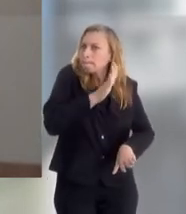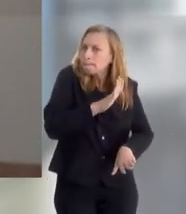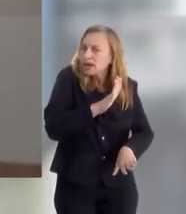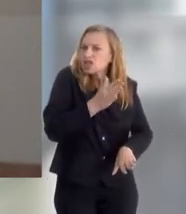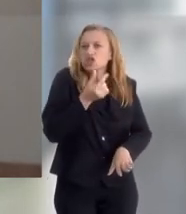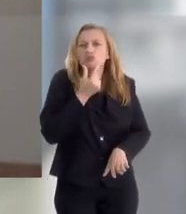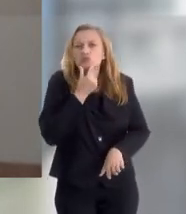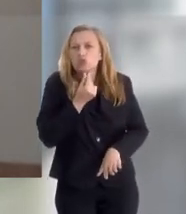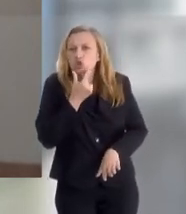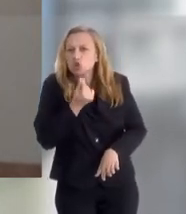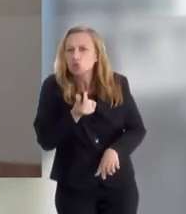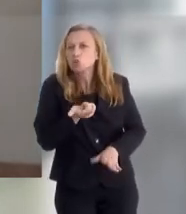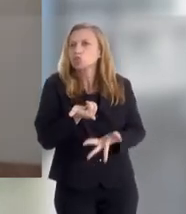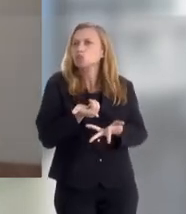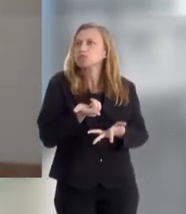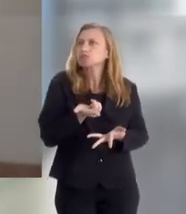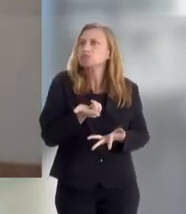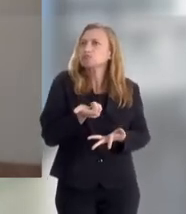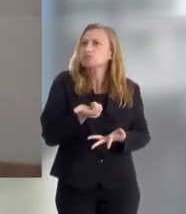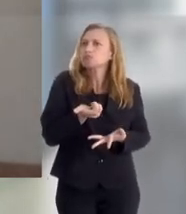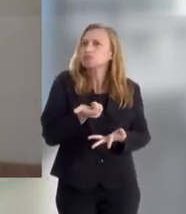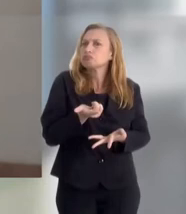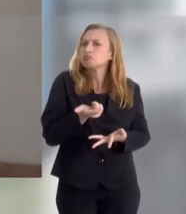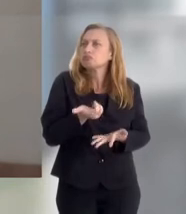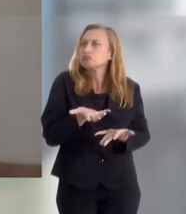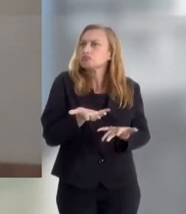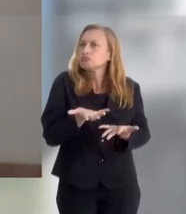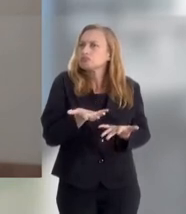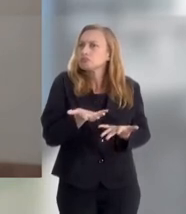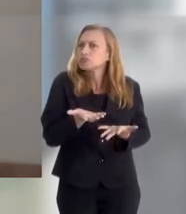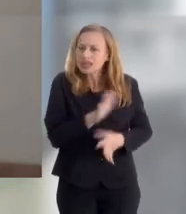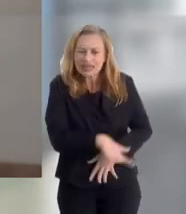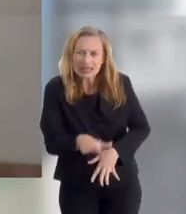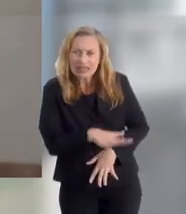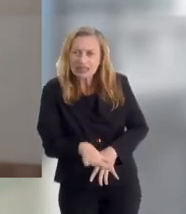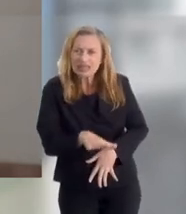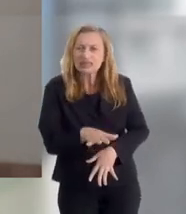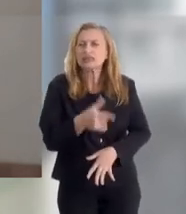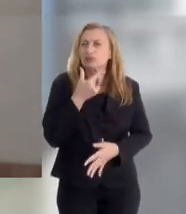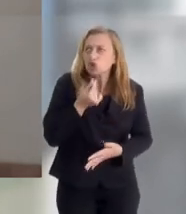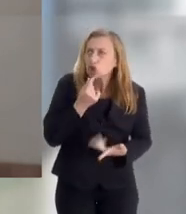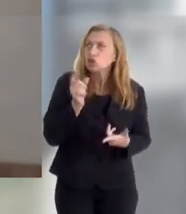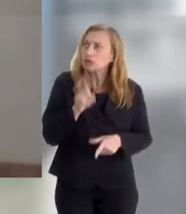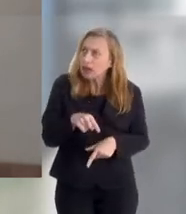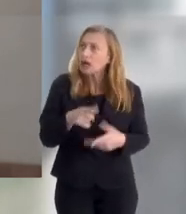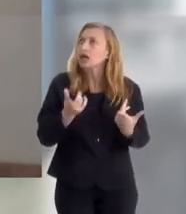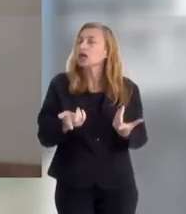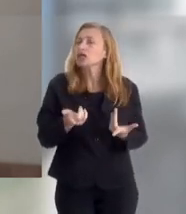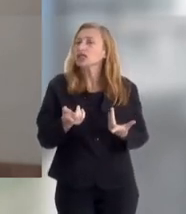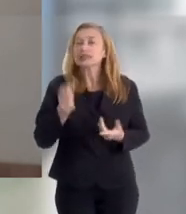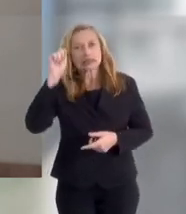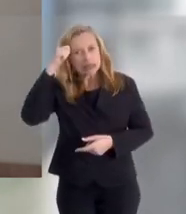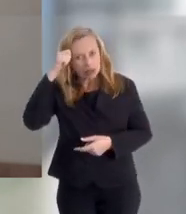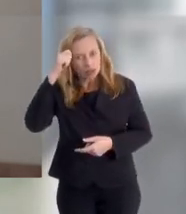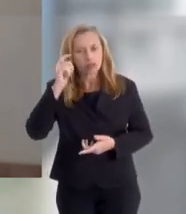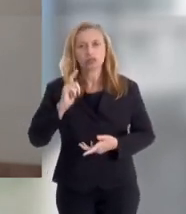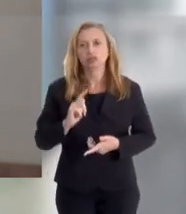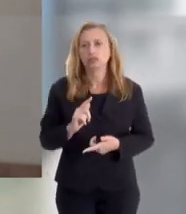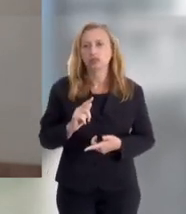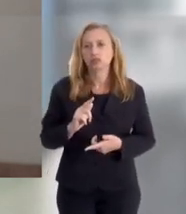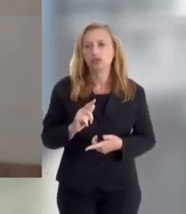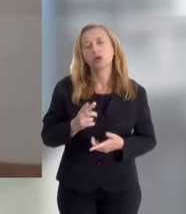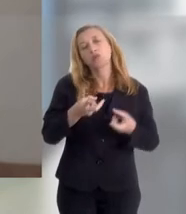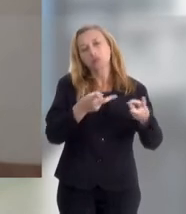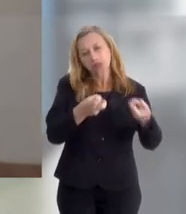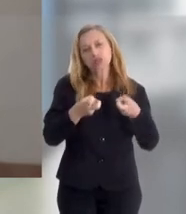meninos, são mais crianças de sexo masculino, né? E